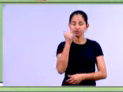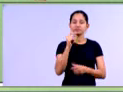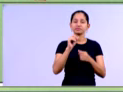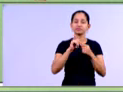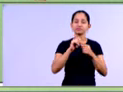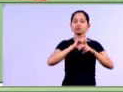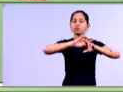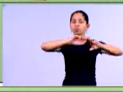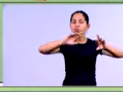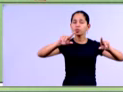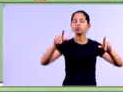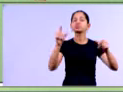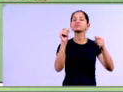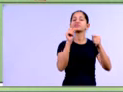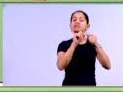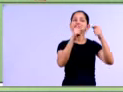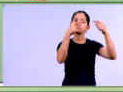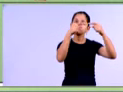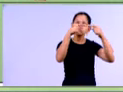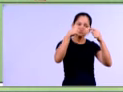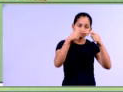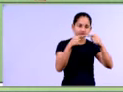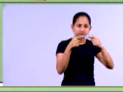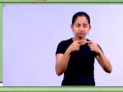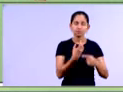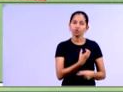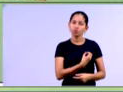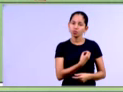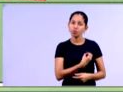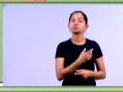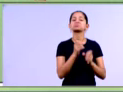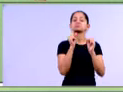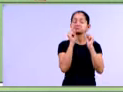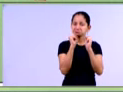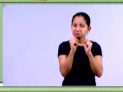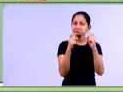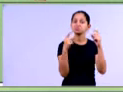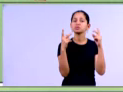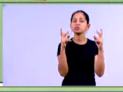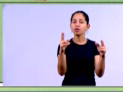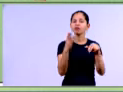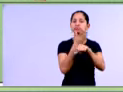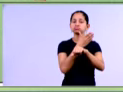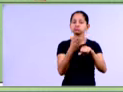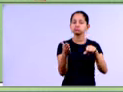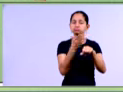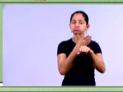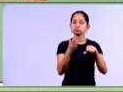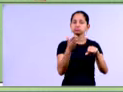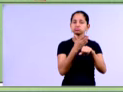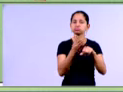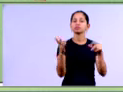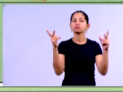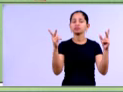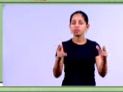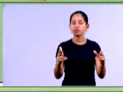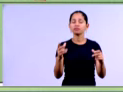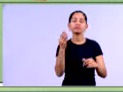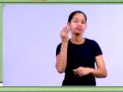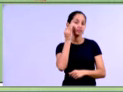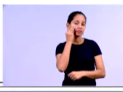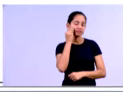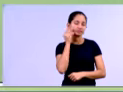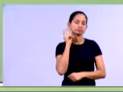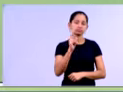os outros percentuais, né, das outras contas, né, fazendo o mesmo que nós fizemos para a conta disponibilidades. Vamos ver na